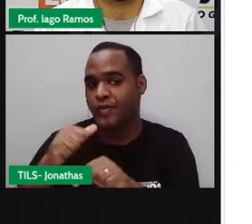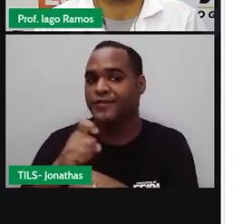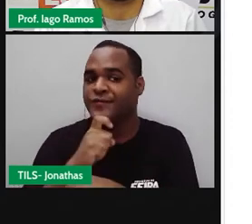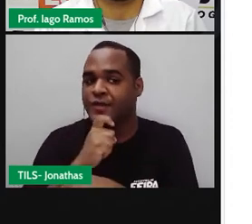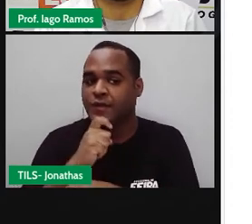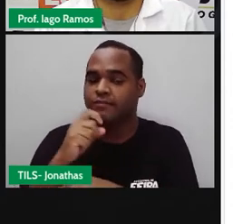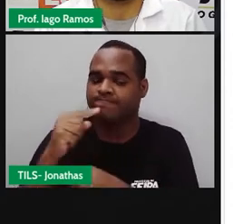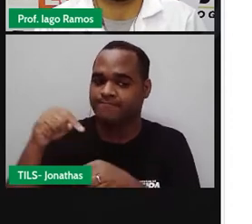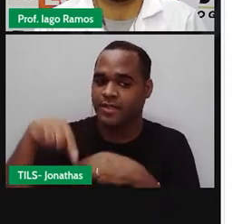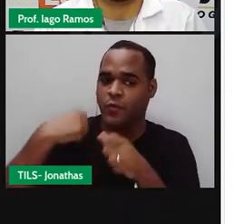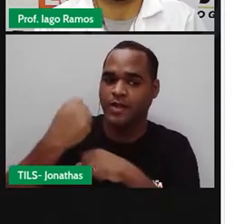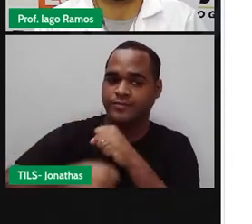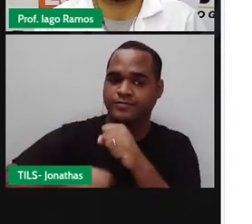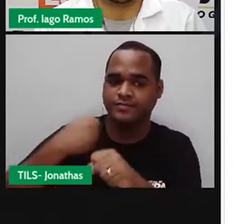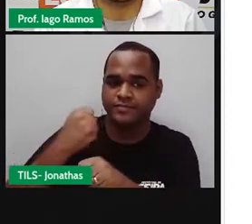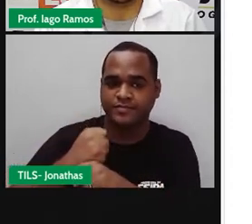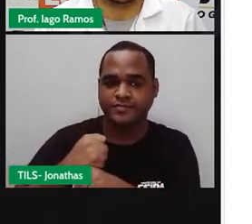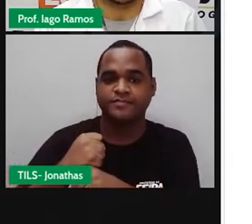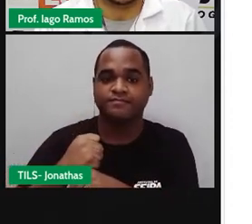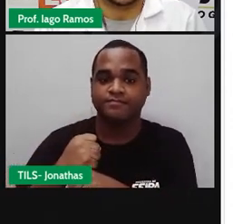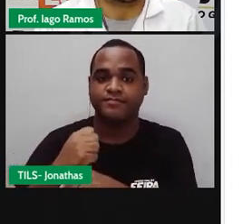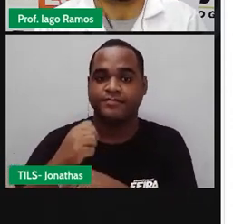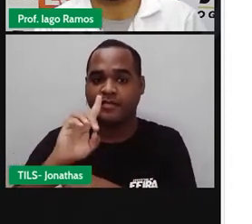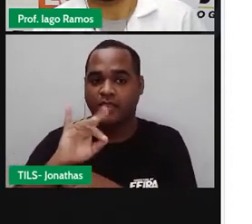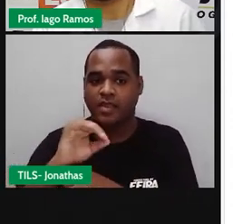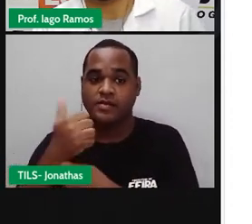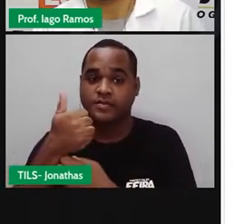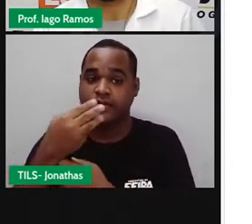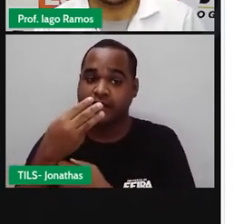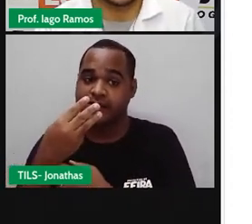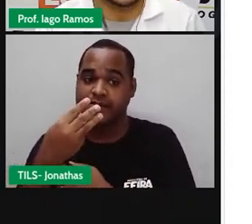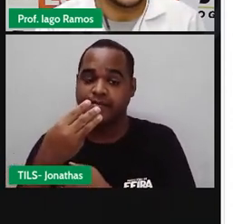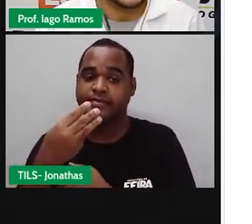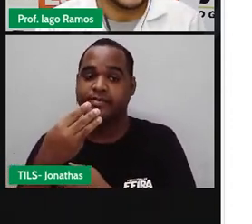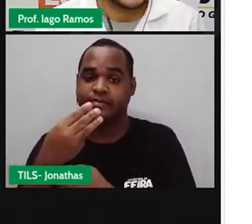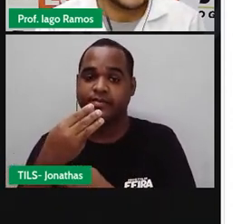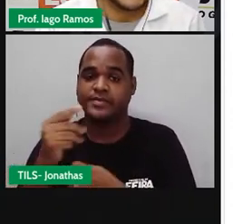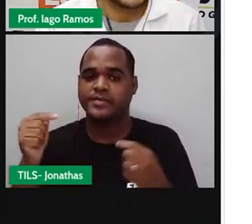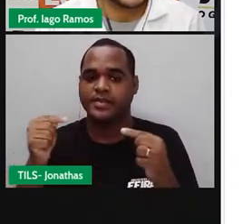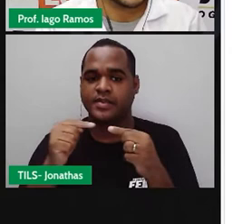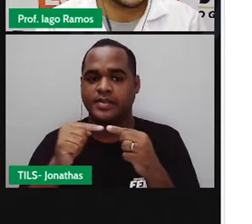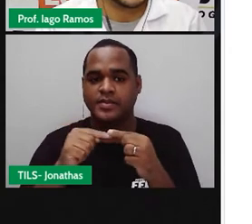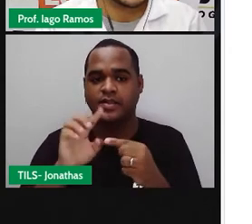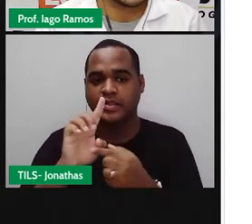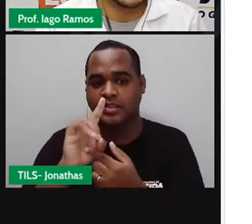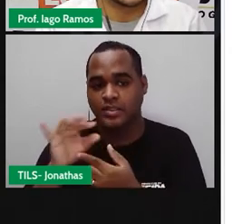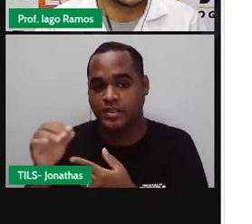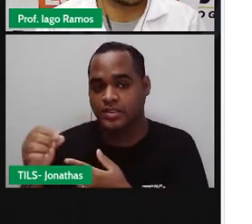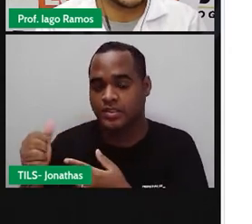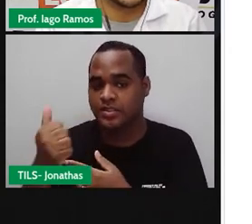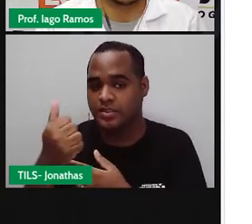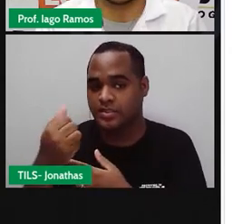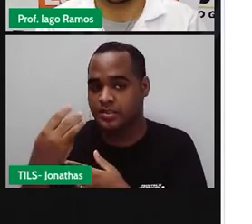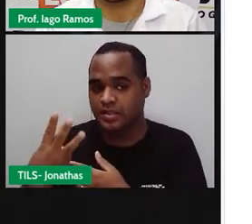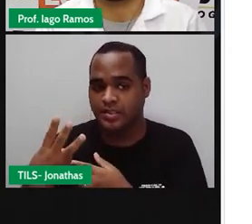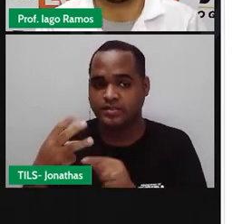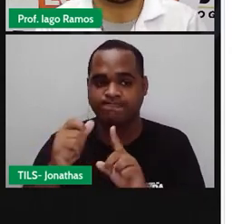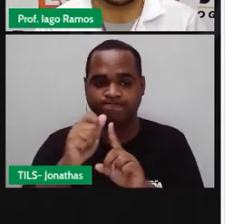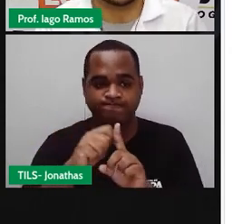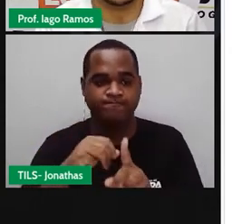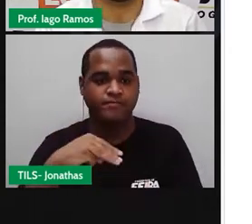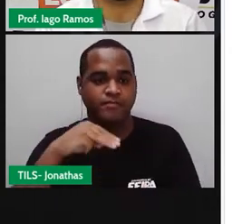frio do ano nesta quinta-feira, quinta 13. Essa notícia, né? Ela data do dia 13 de maio de